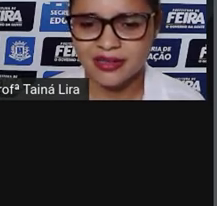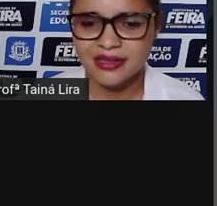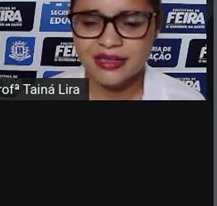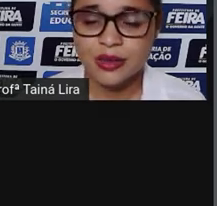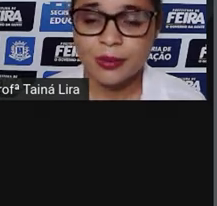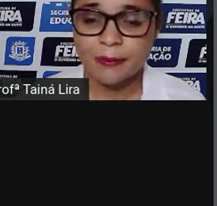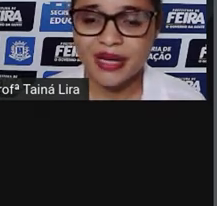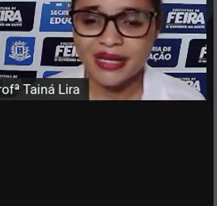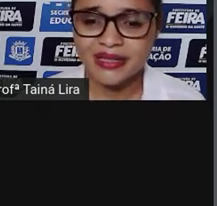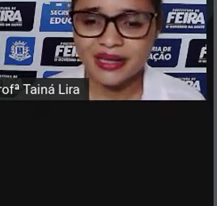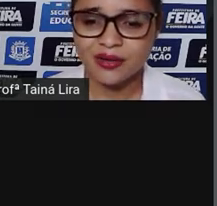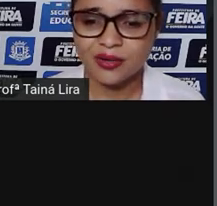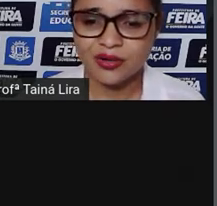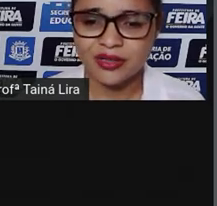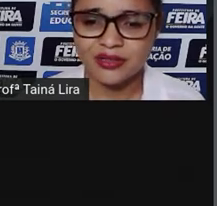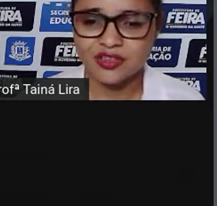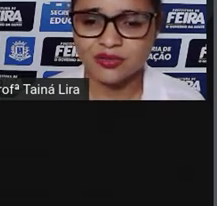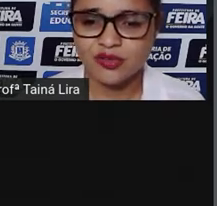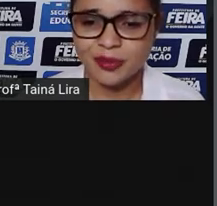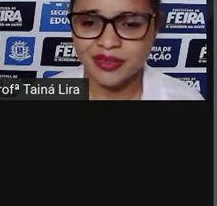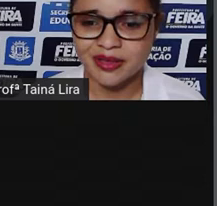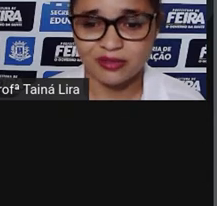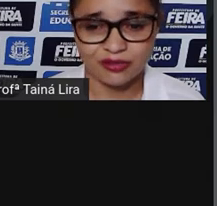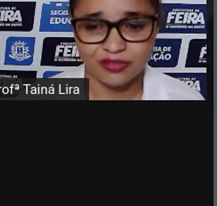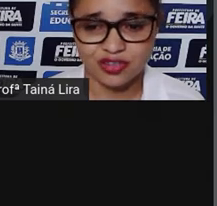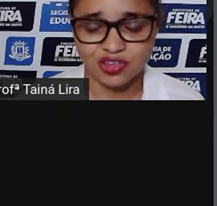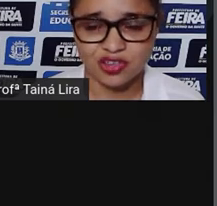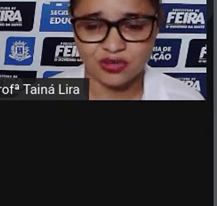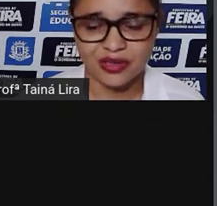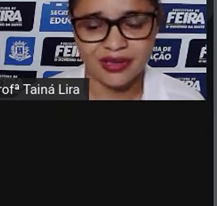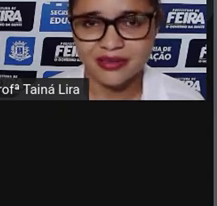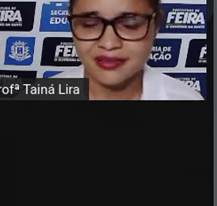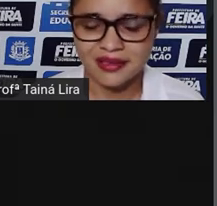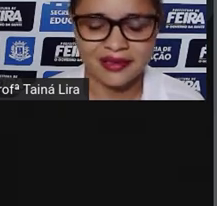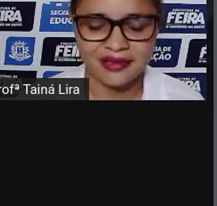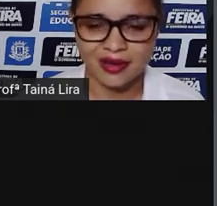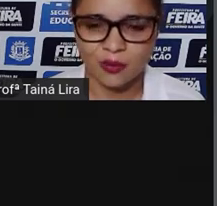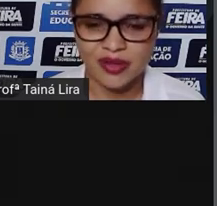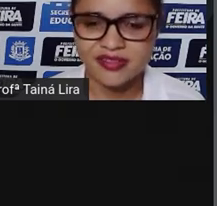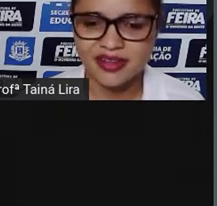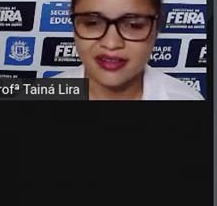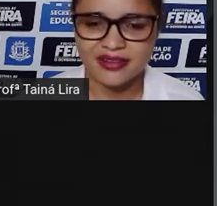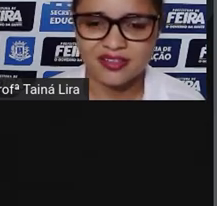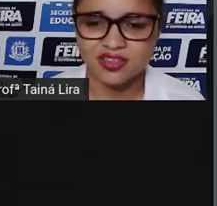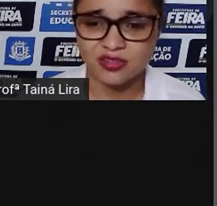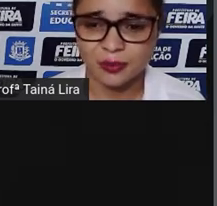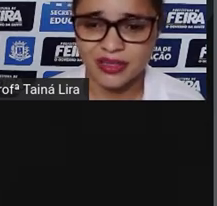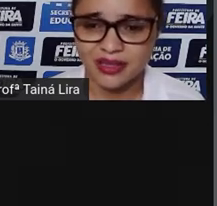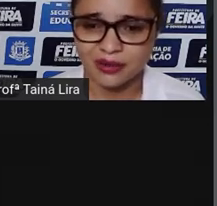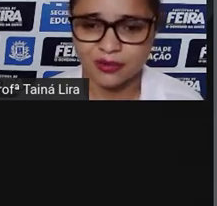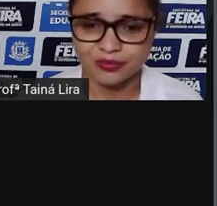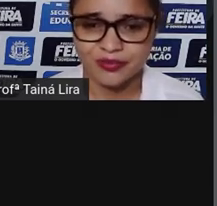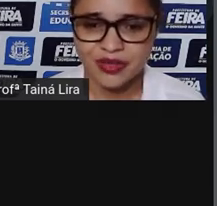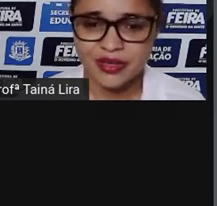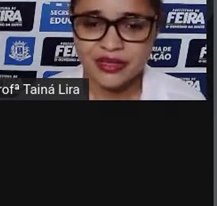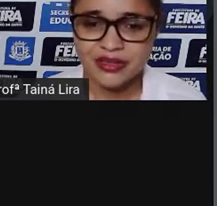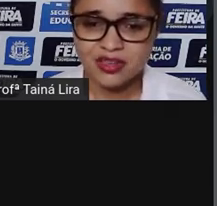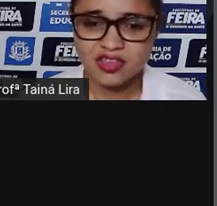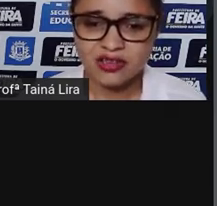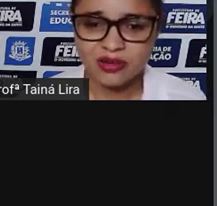Guaíra, bem na hora de um espetáculo infantil, que ia começar esse espetáculo.